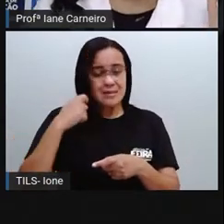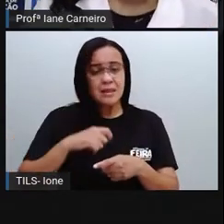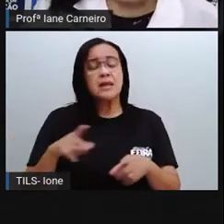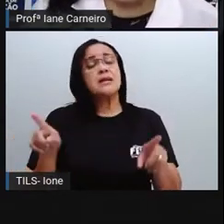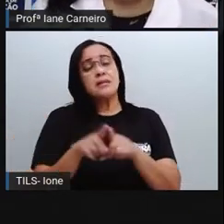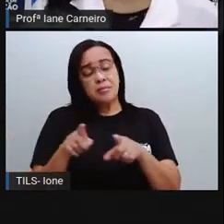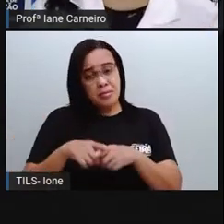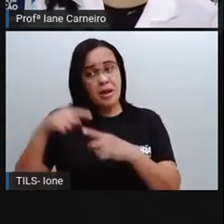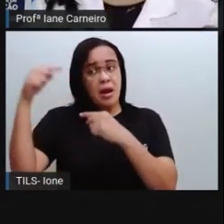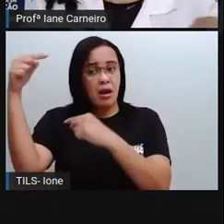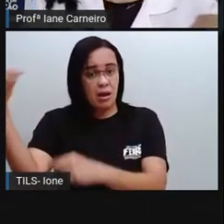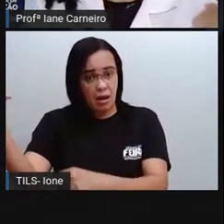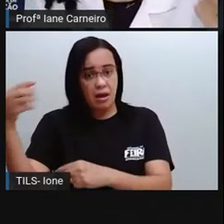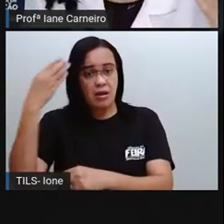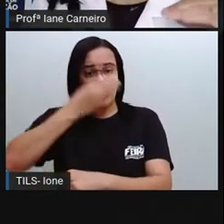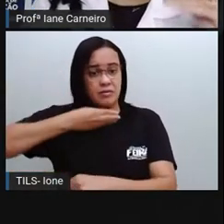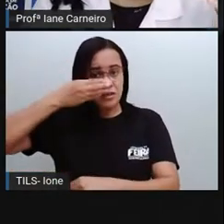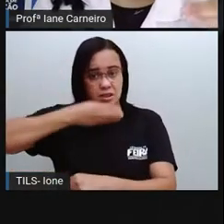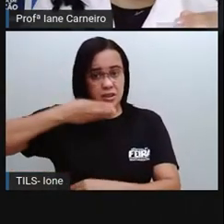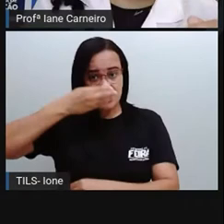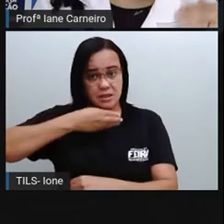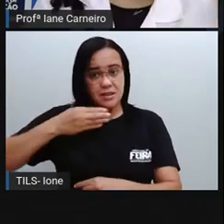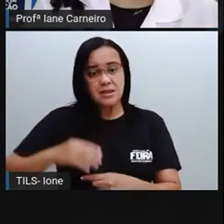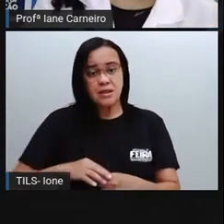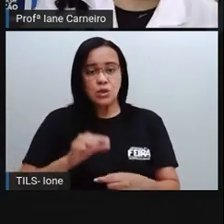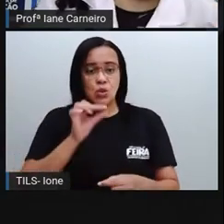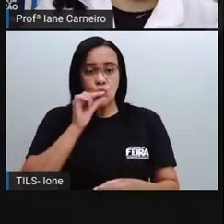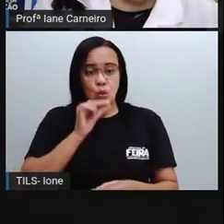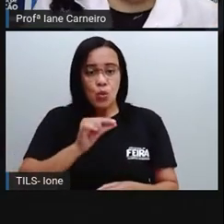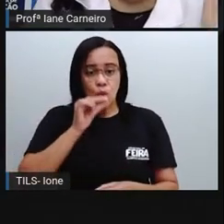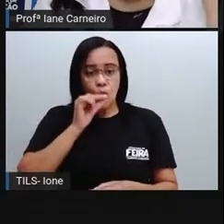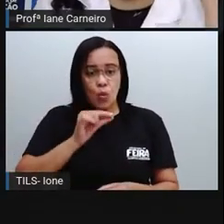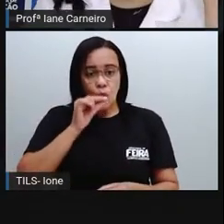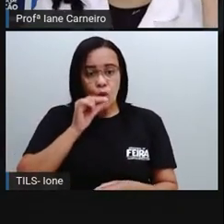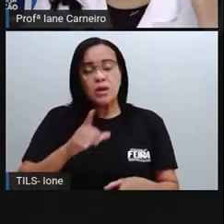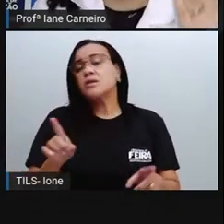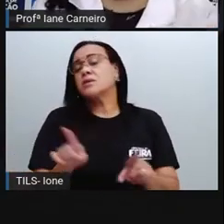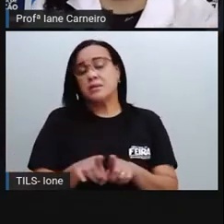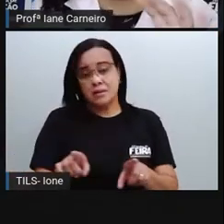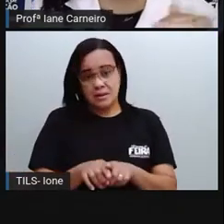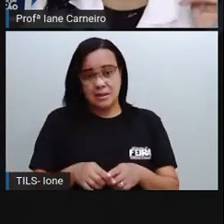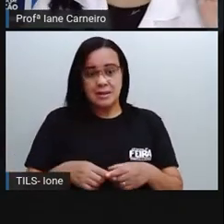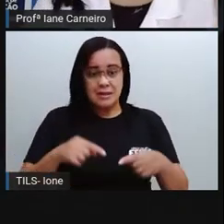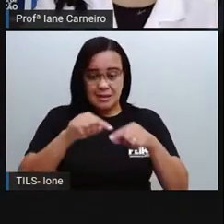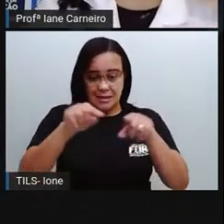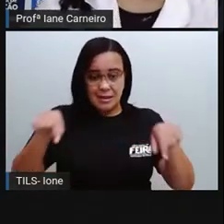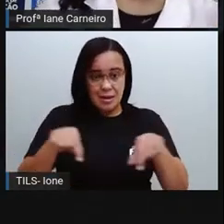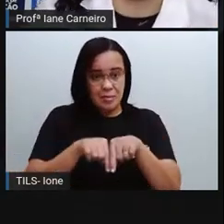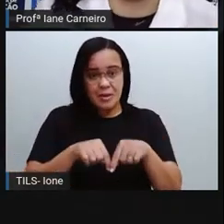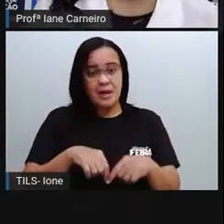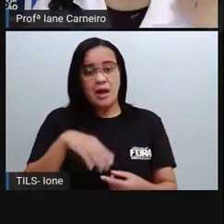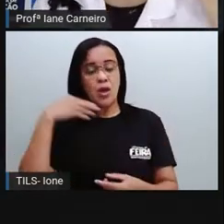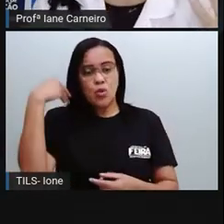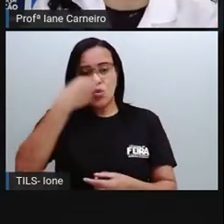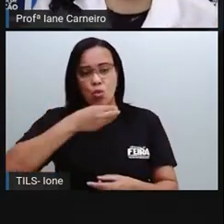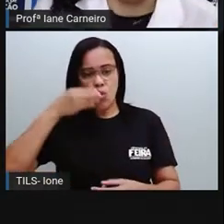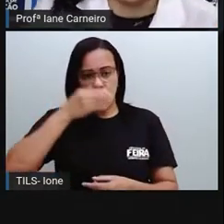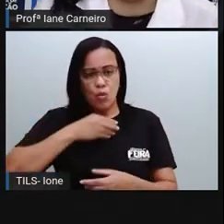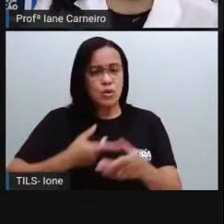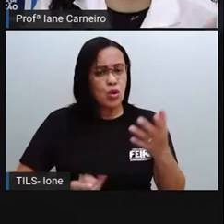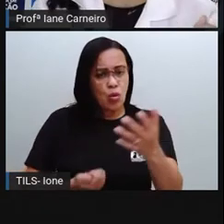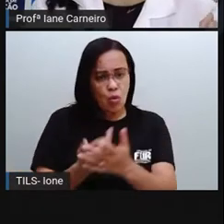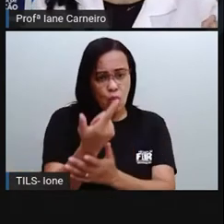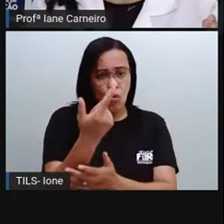canudo, a embalagem aqui, a bandejinha plástica em que você compra um doce, que você compra um biscoito, uma